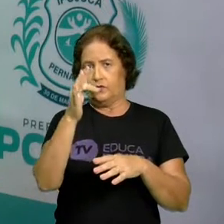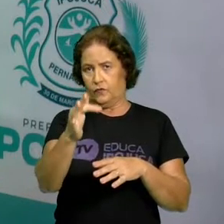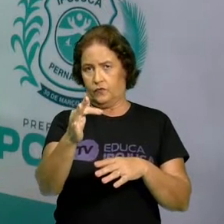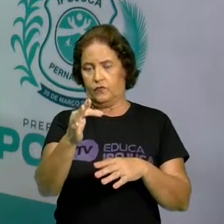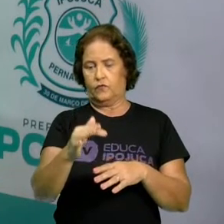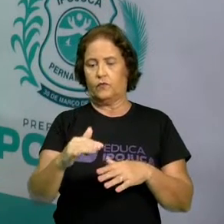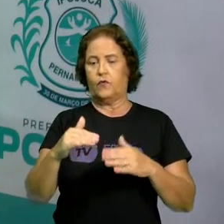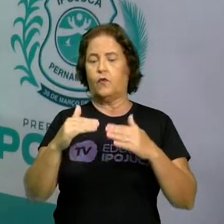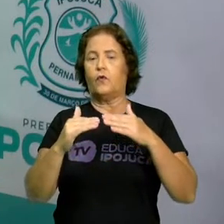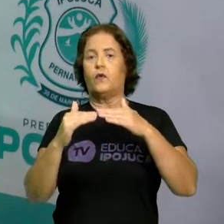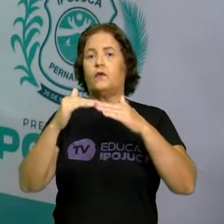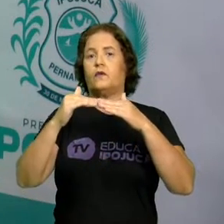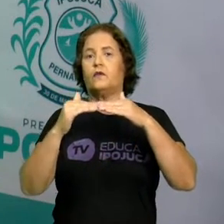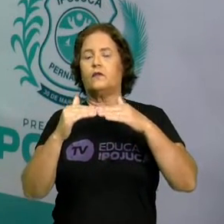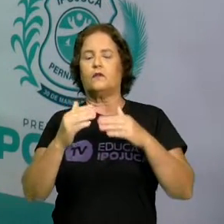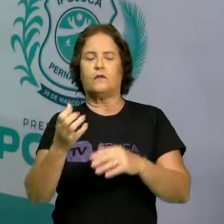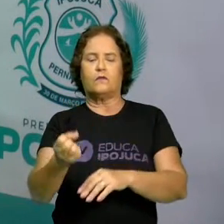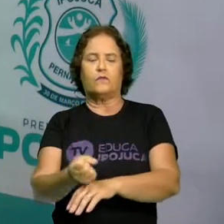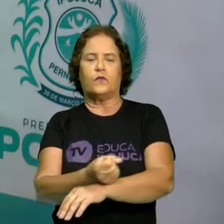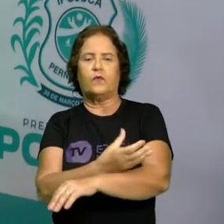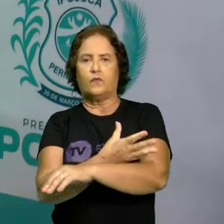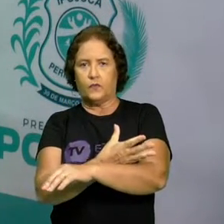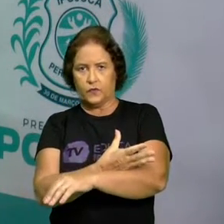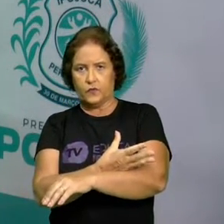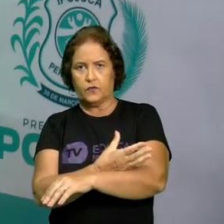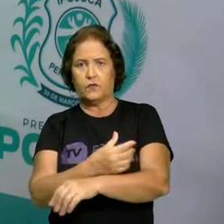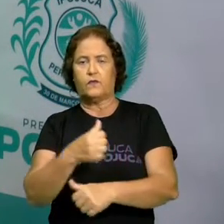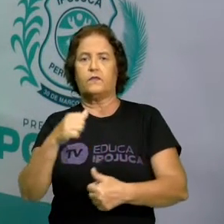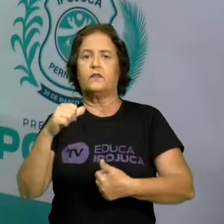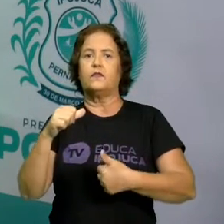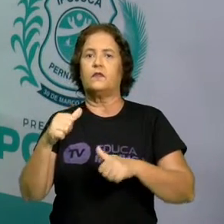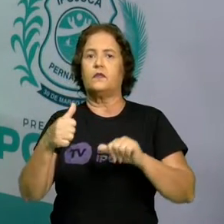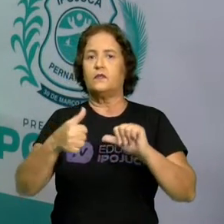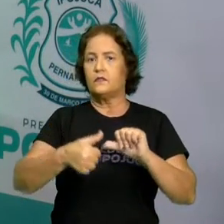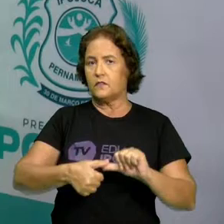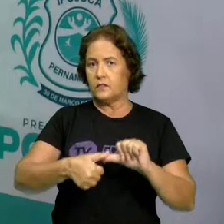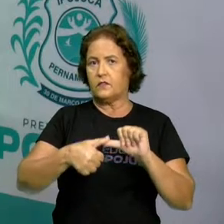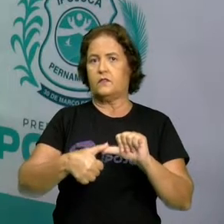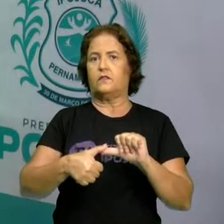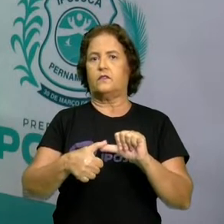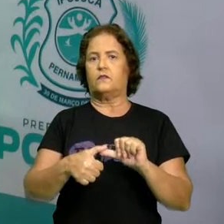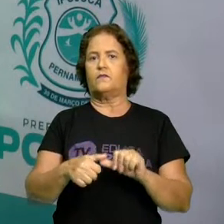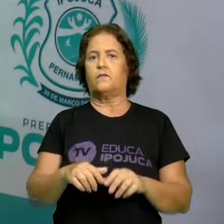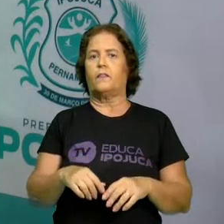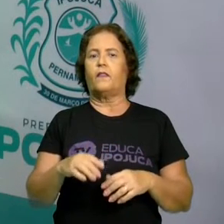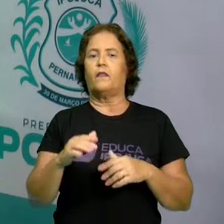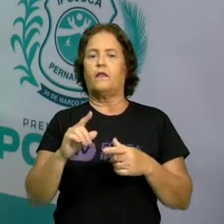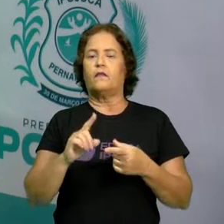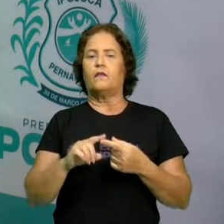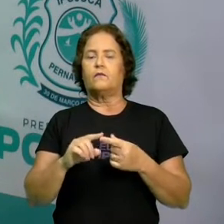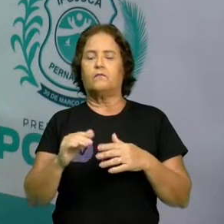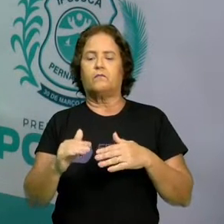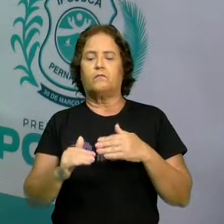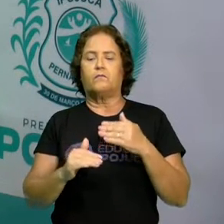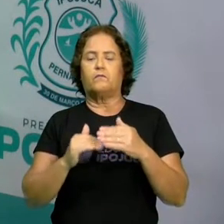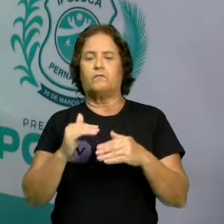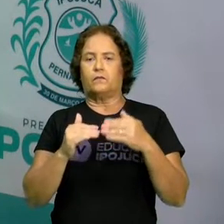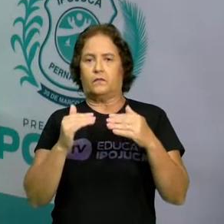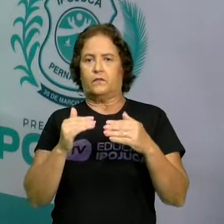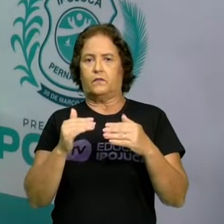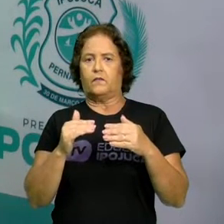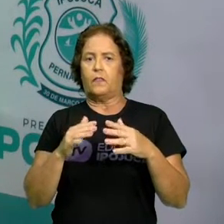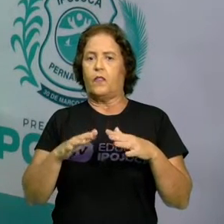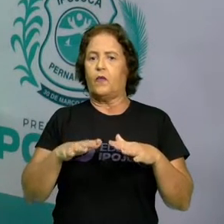equilíbrio emocional e resiliência. Explorando o possível desenvolvimento cognitivo e